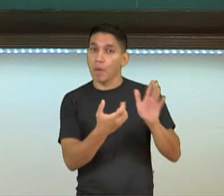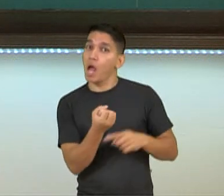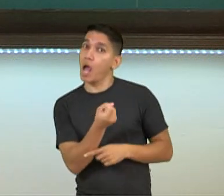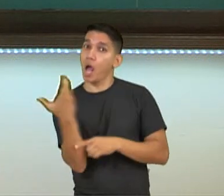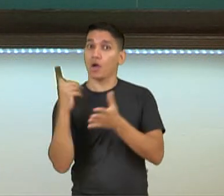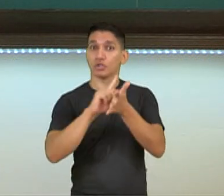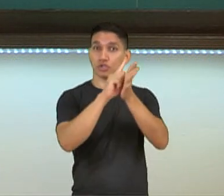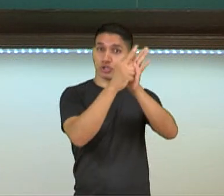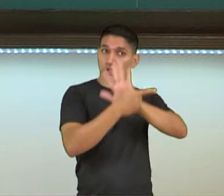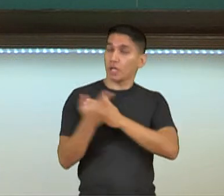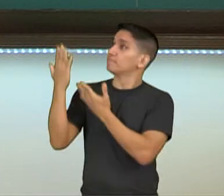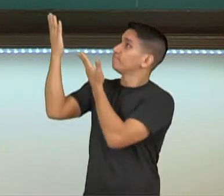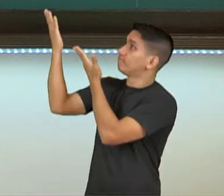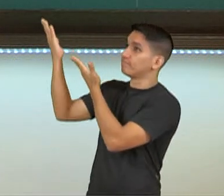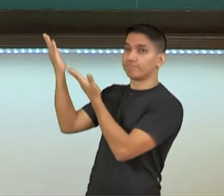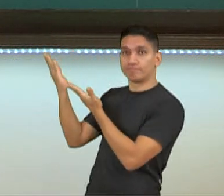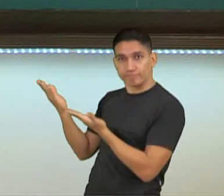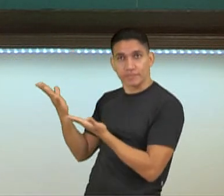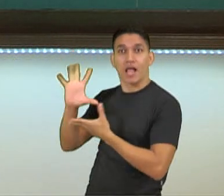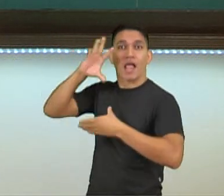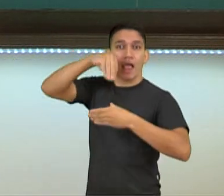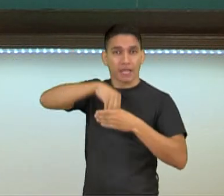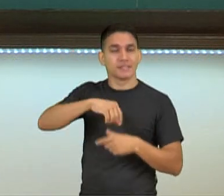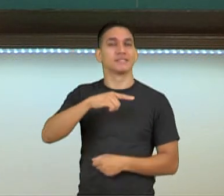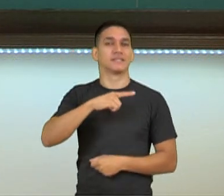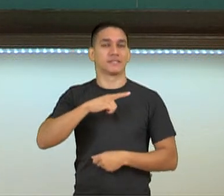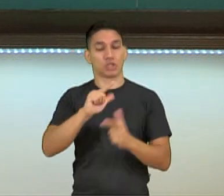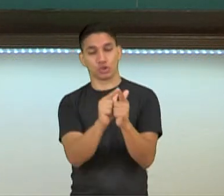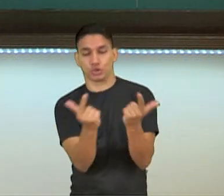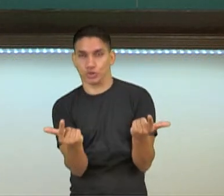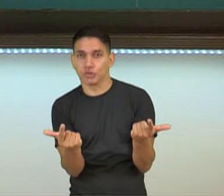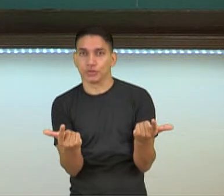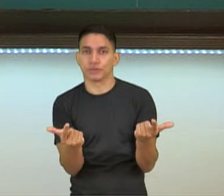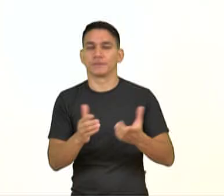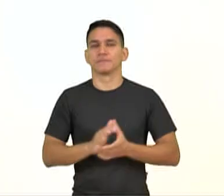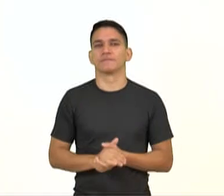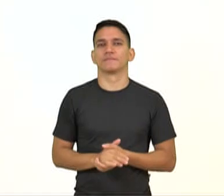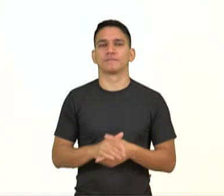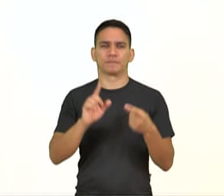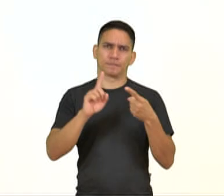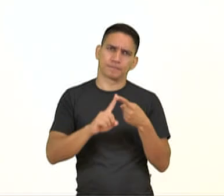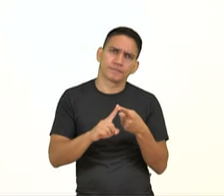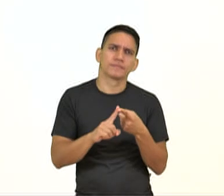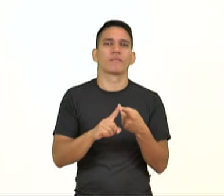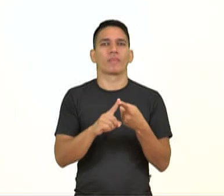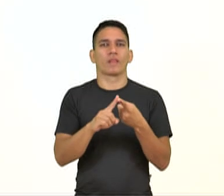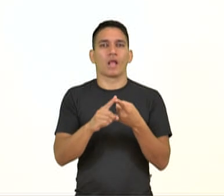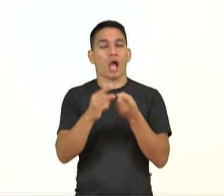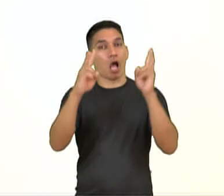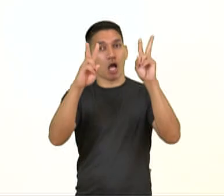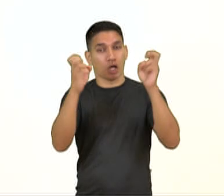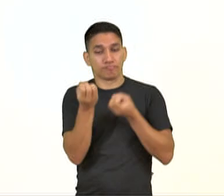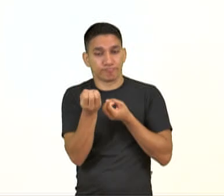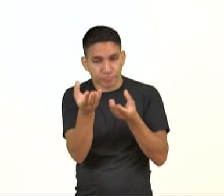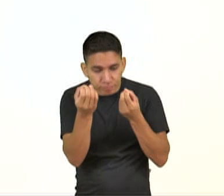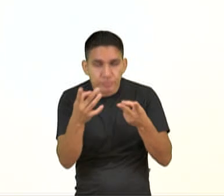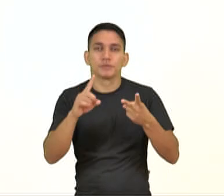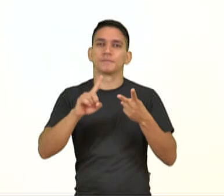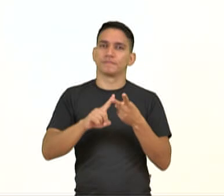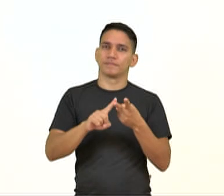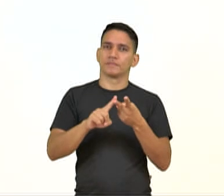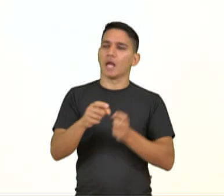gêneros que aparecem ali no jornal. Então a gente tem a notícia em si, a